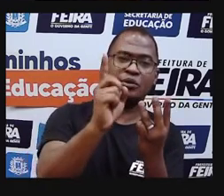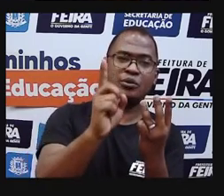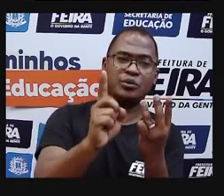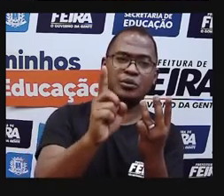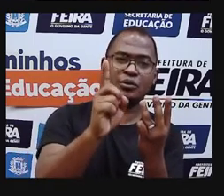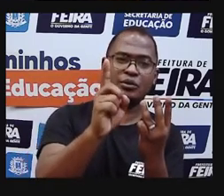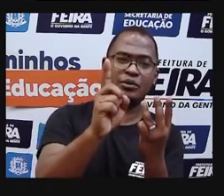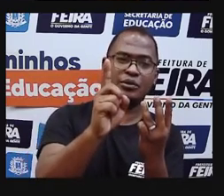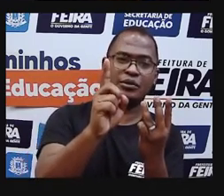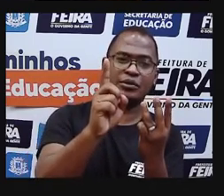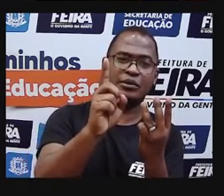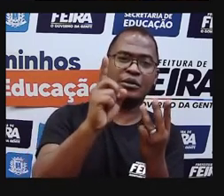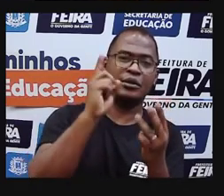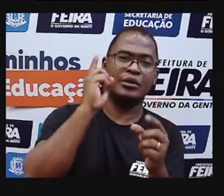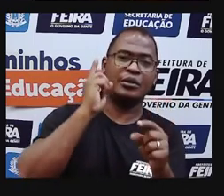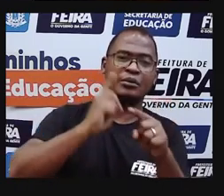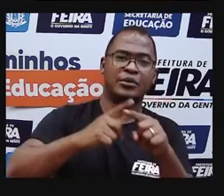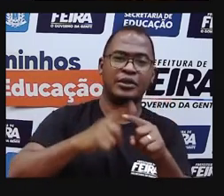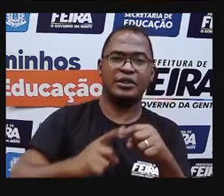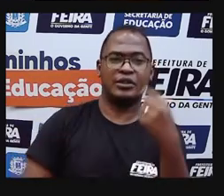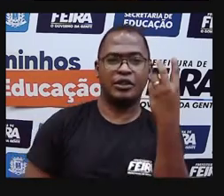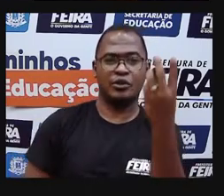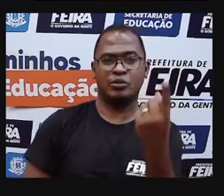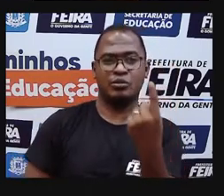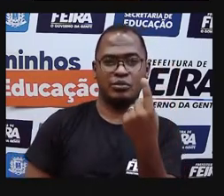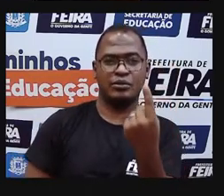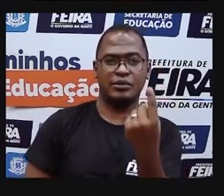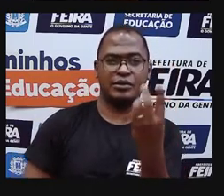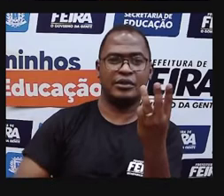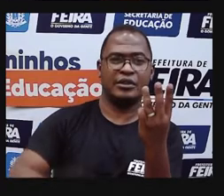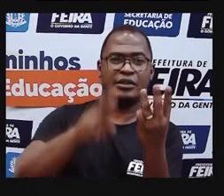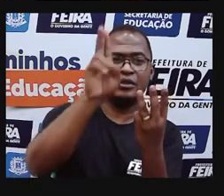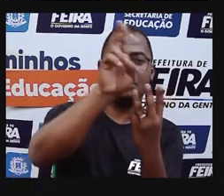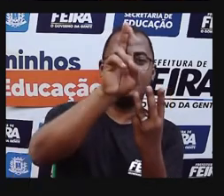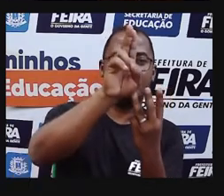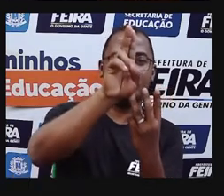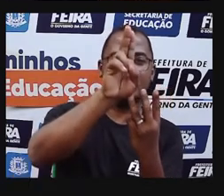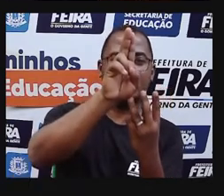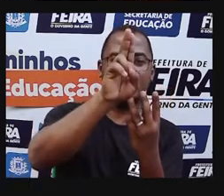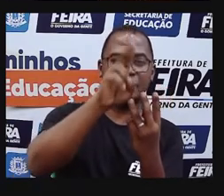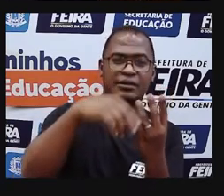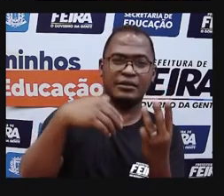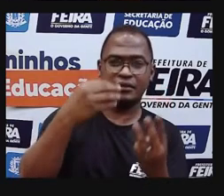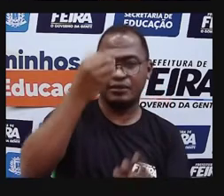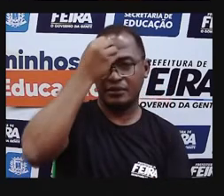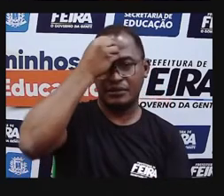Que é o 1, 121. O 1 representa a unidade. Tudo bem?